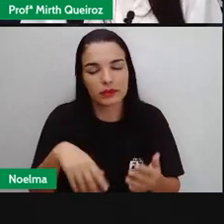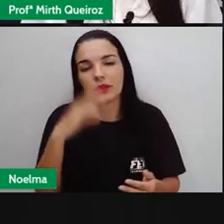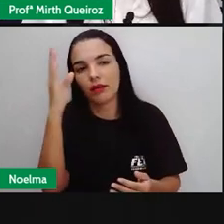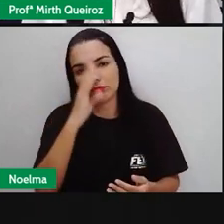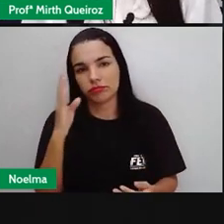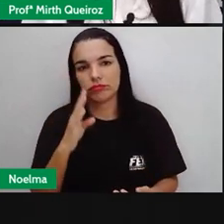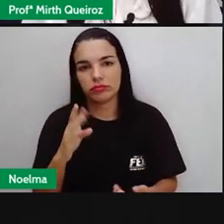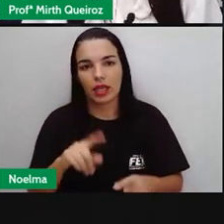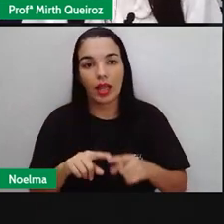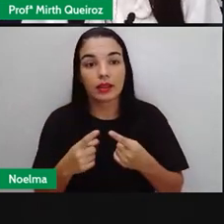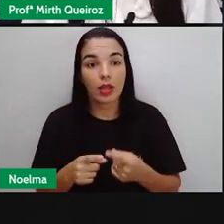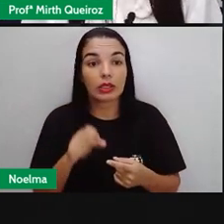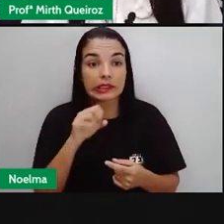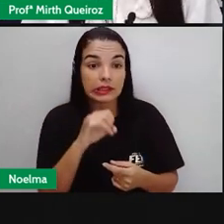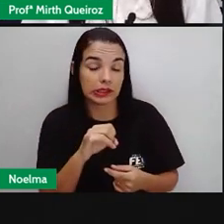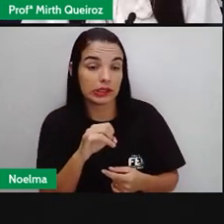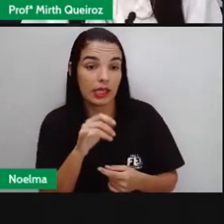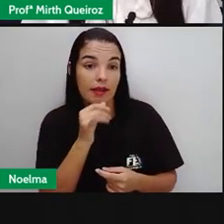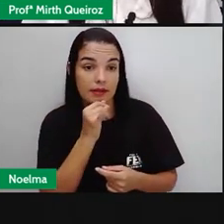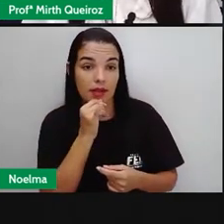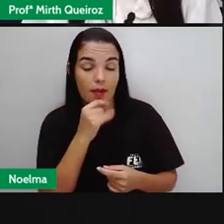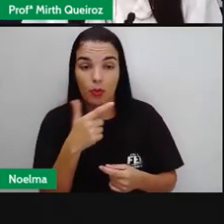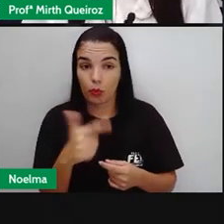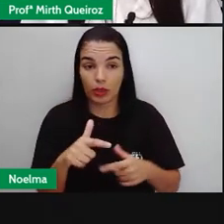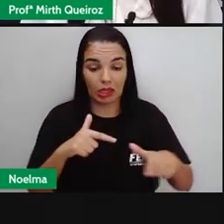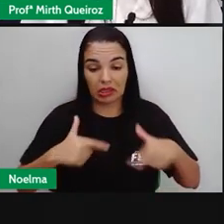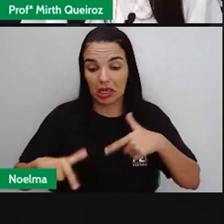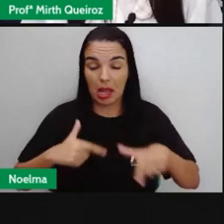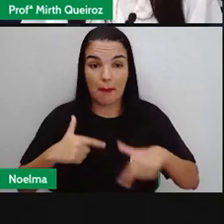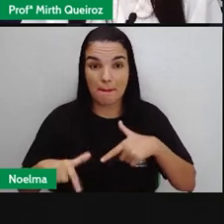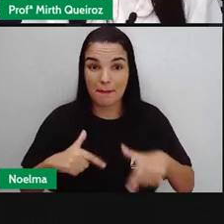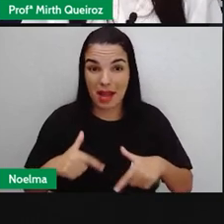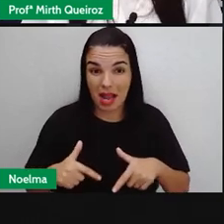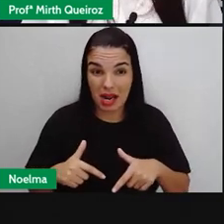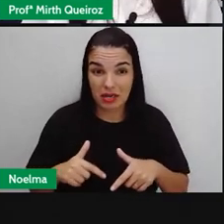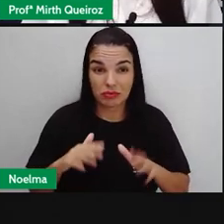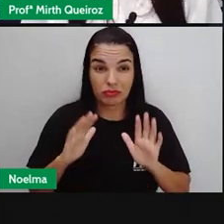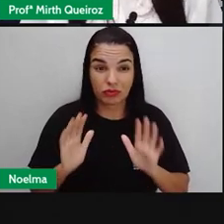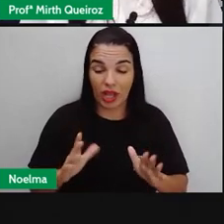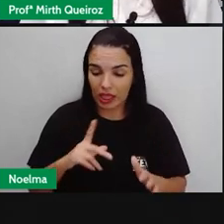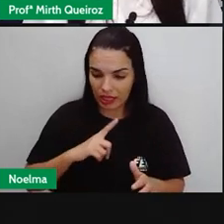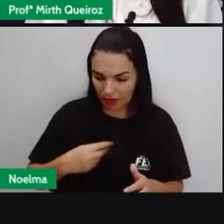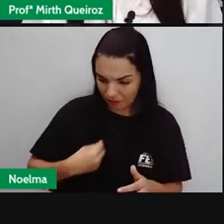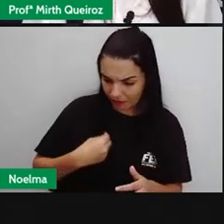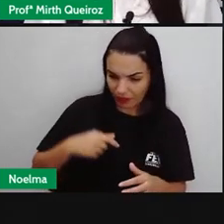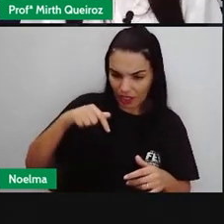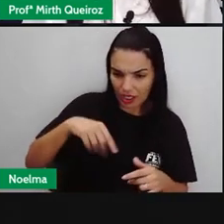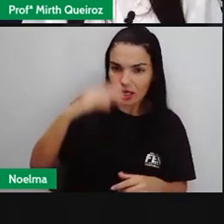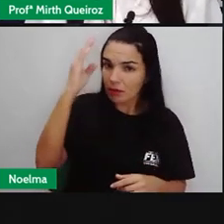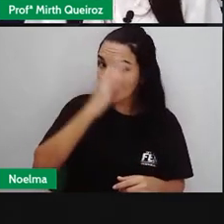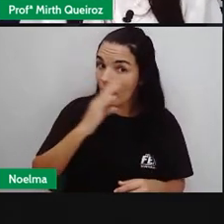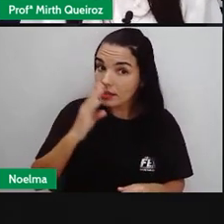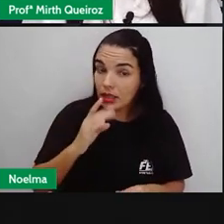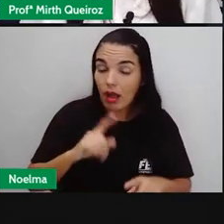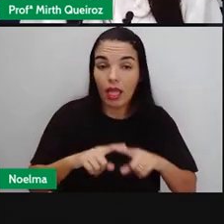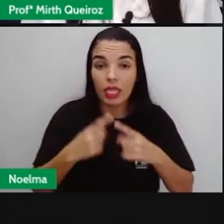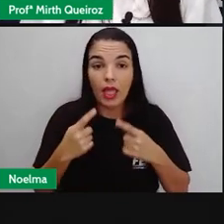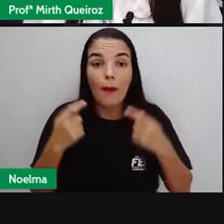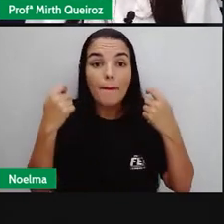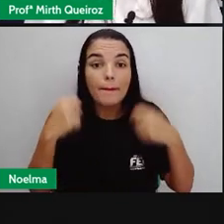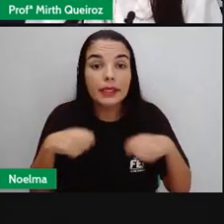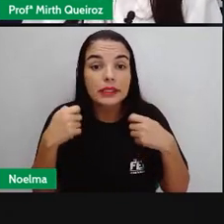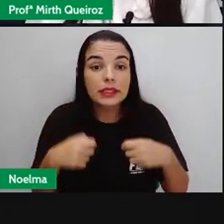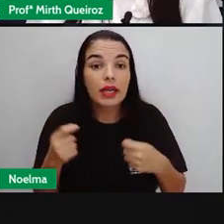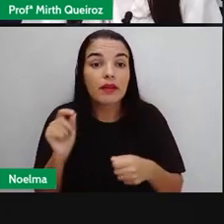ao não comprometimento da oferta de emprego para a população que já vivia no Brasil, para que essas pessoas que já moravam